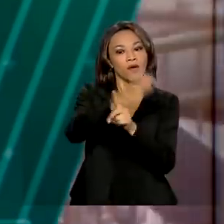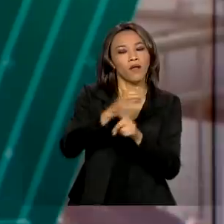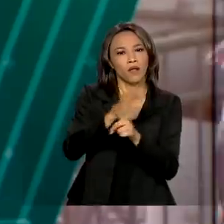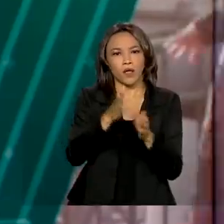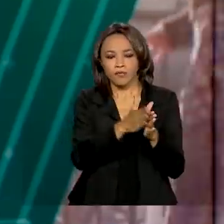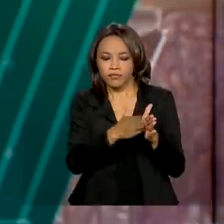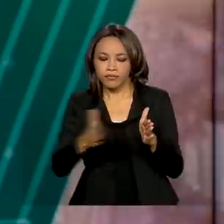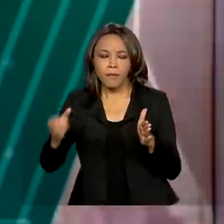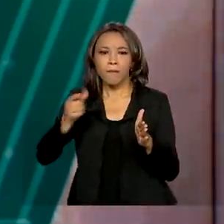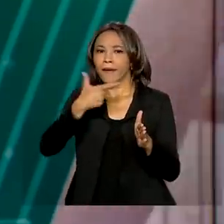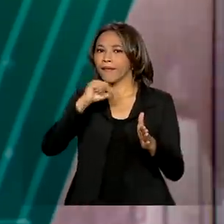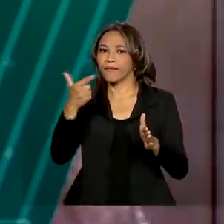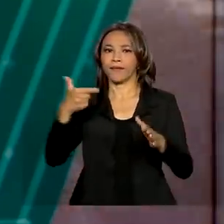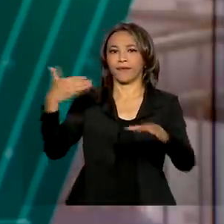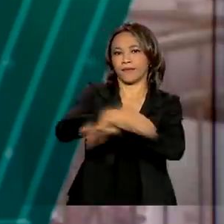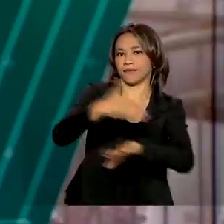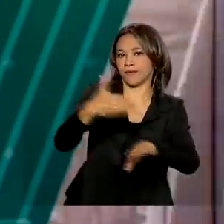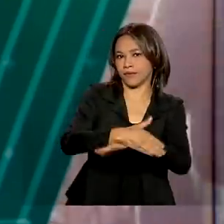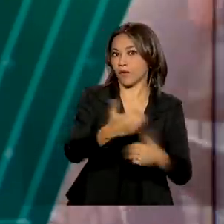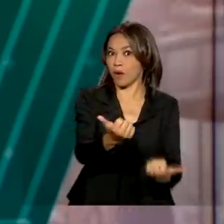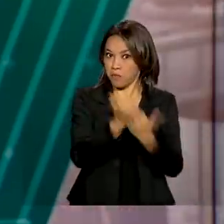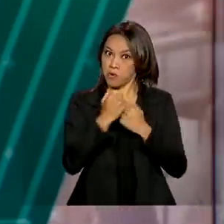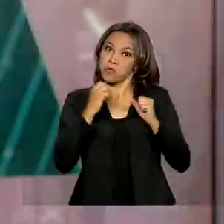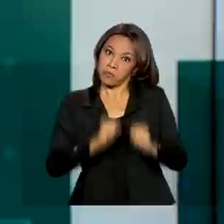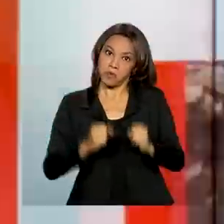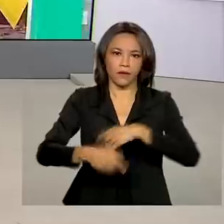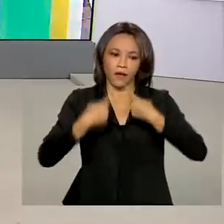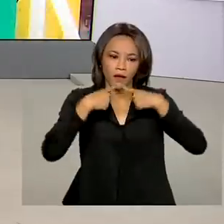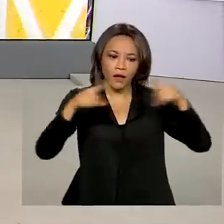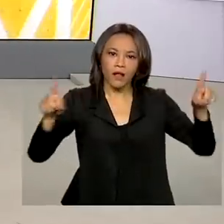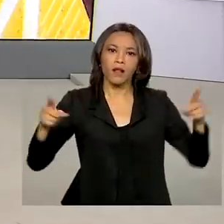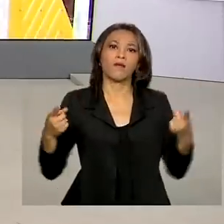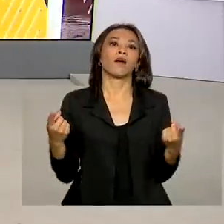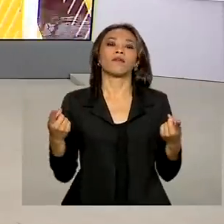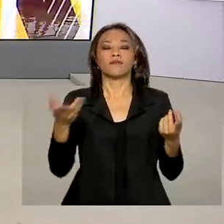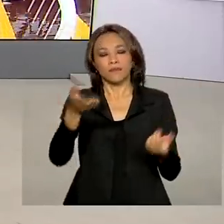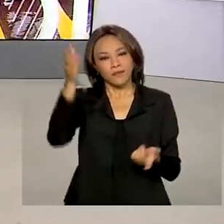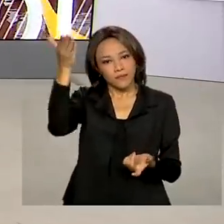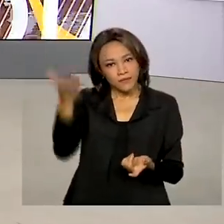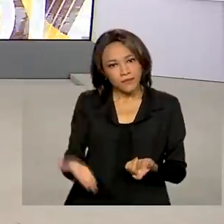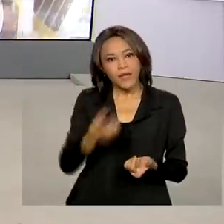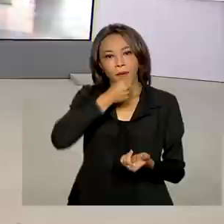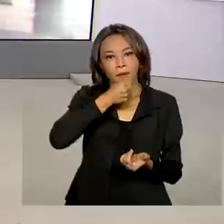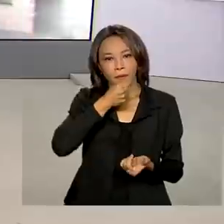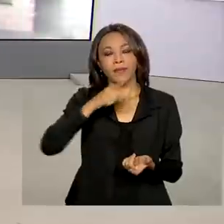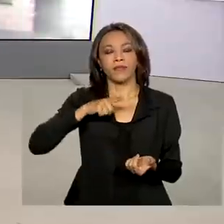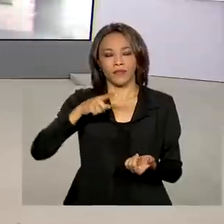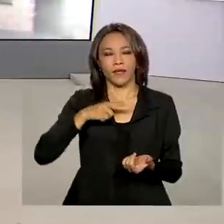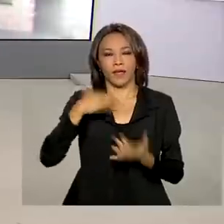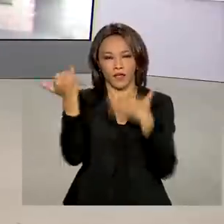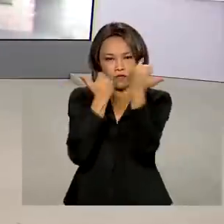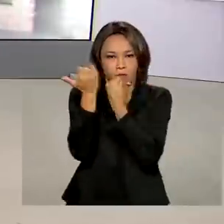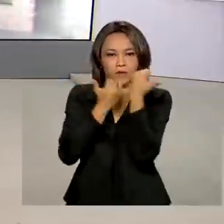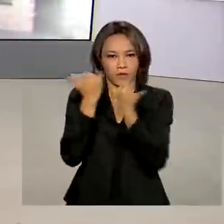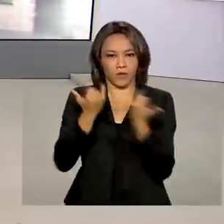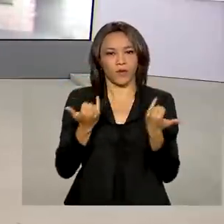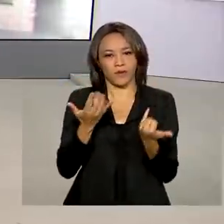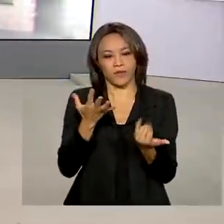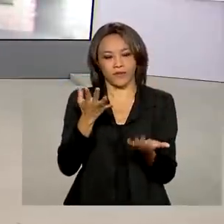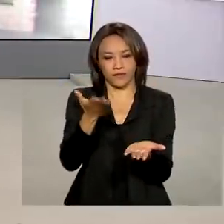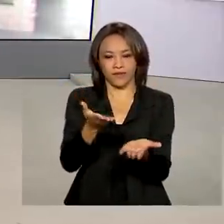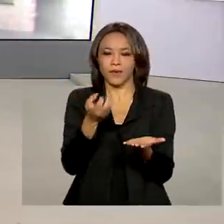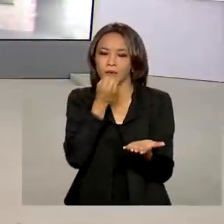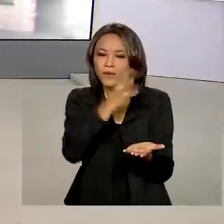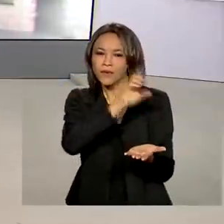ainda não teve acesso ao benefício contestar a decisão. A repórter Luana Karen tem informações ao vivo para a gente. Bom dia,